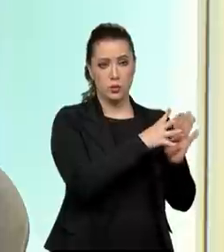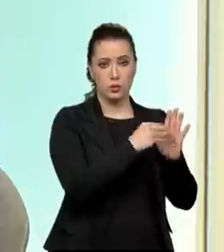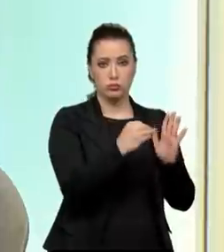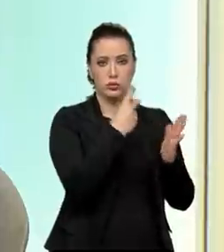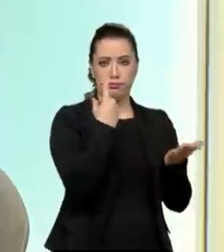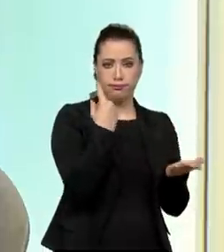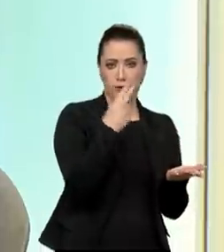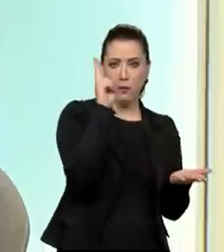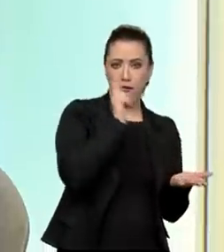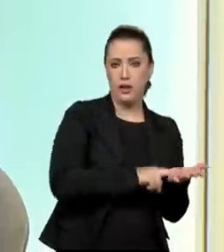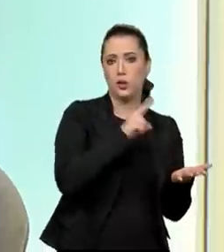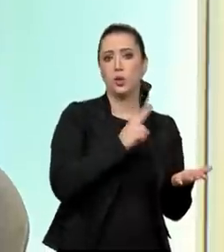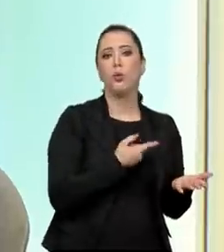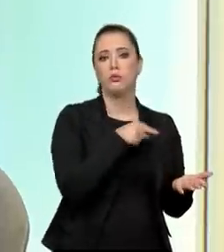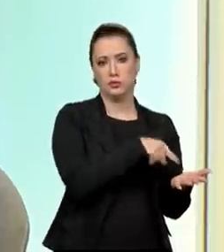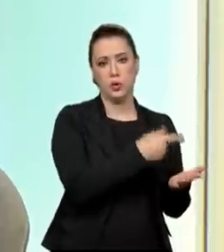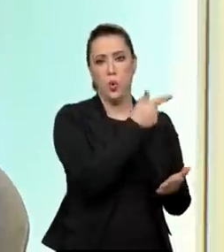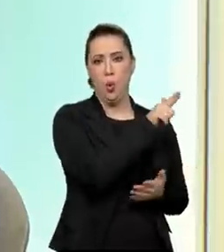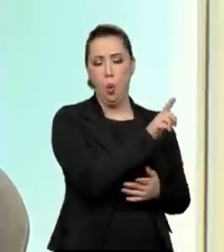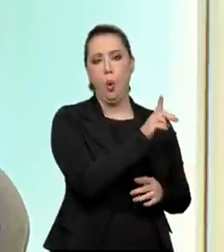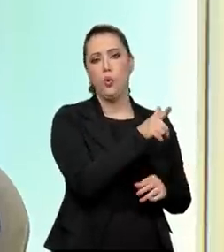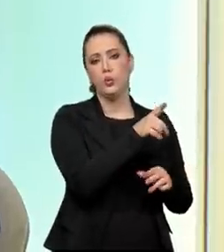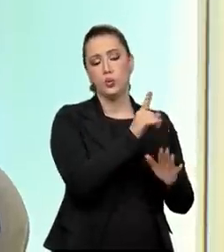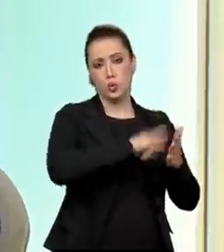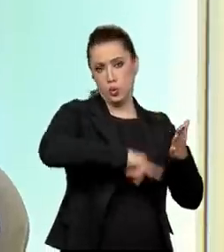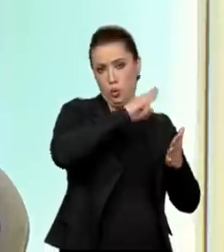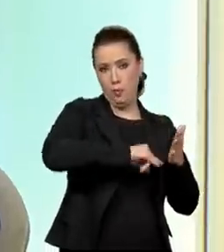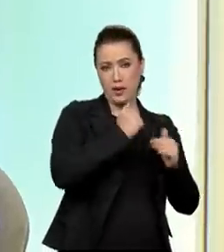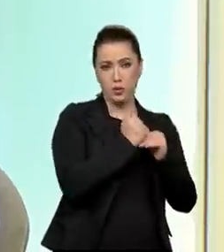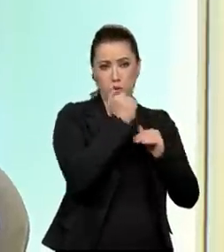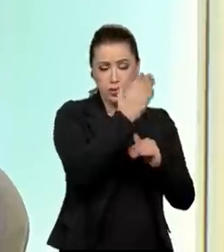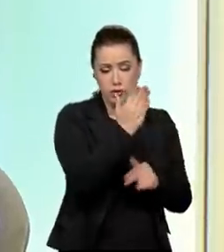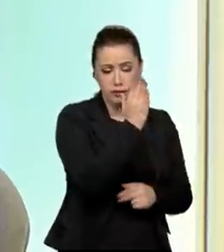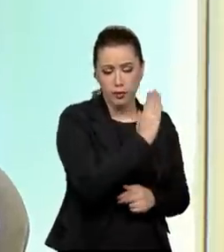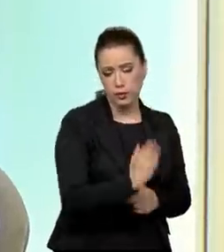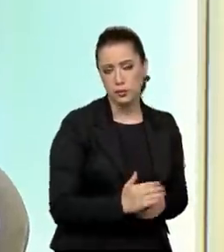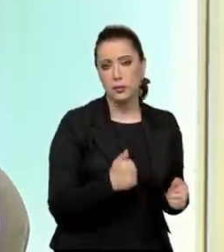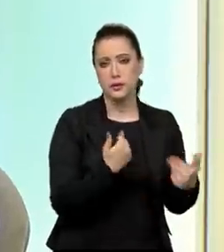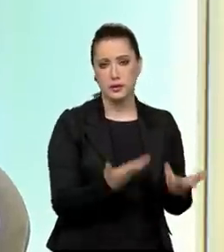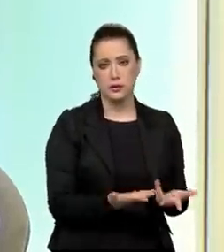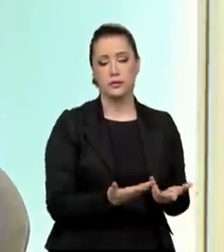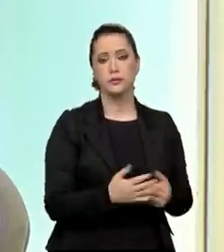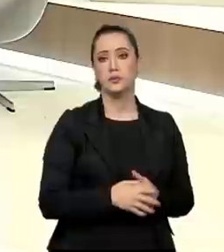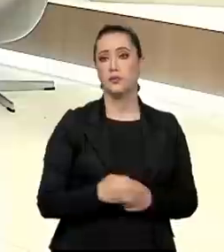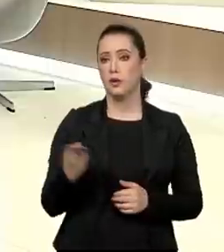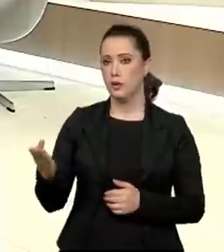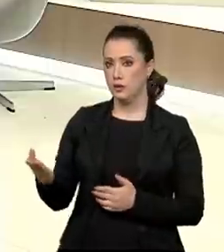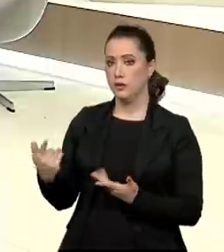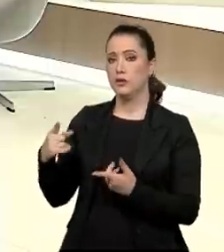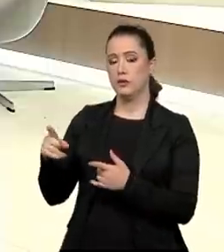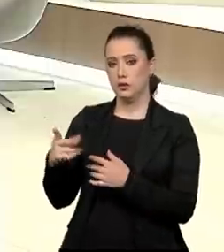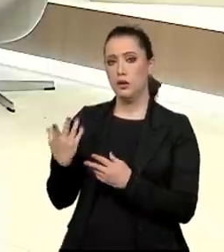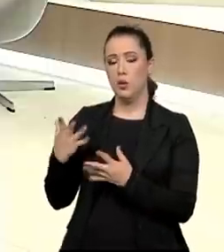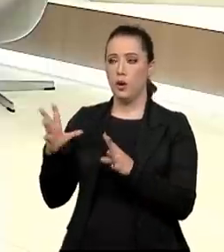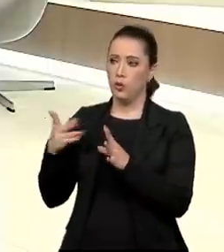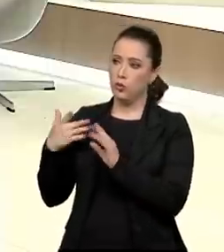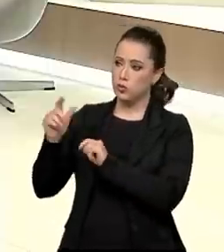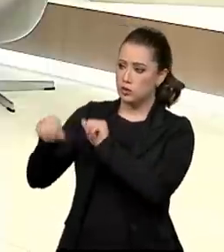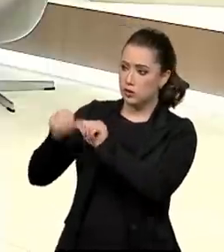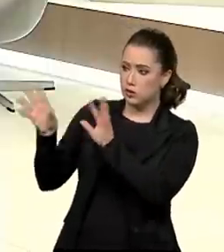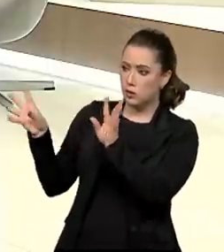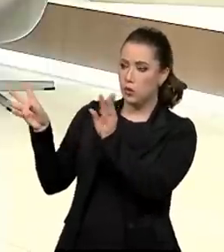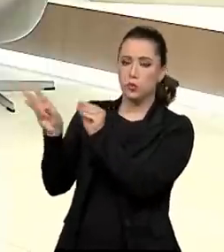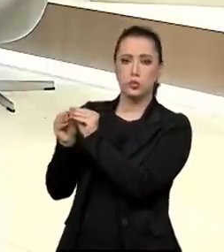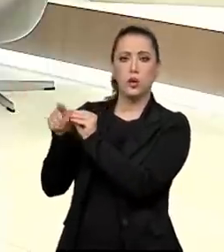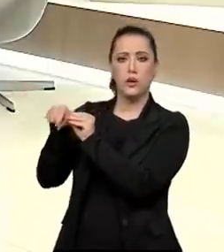movimento que vinha já em vários países. E a expressão brasileira desse movimento foi consolidada no ECA e em